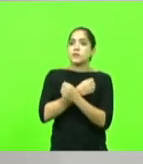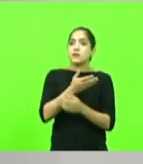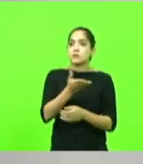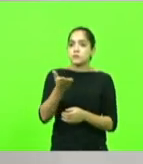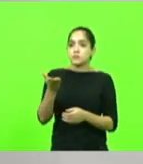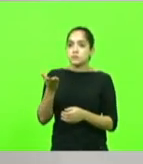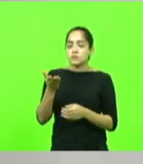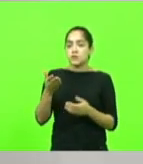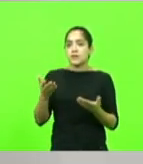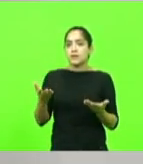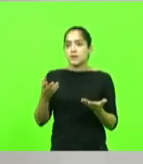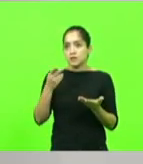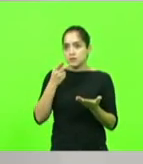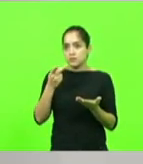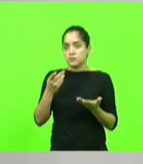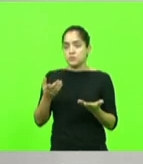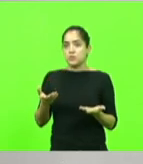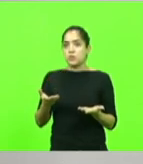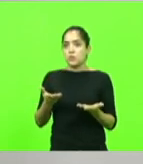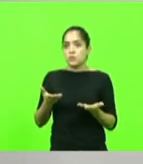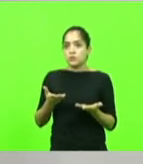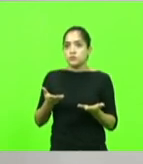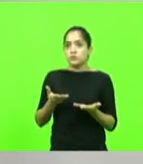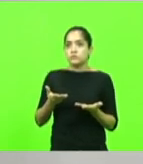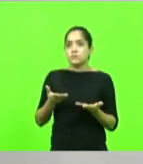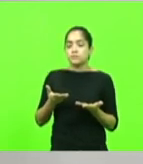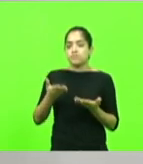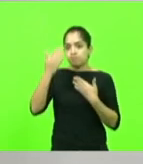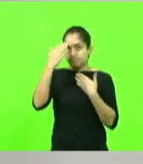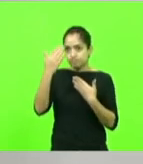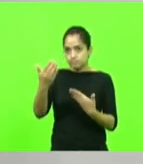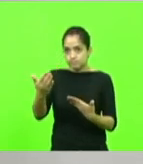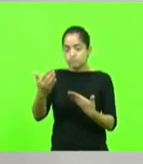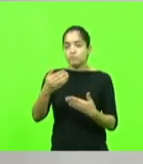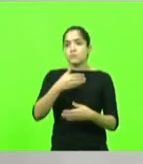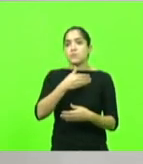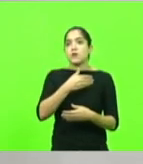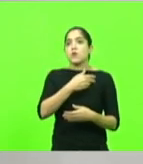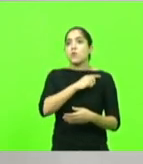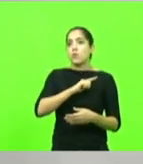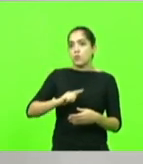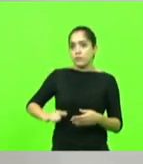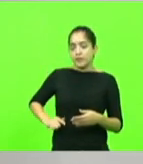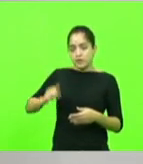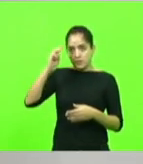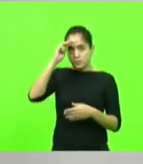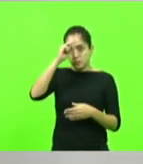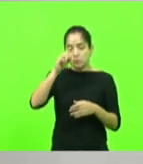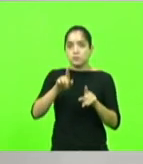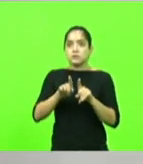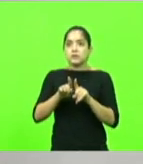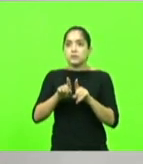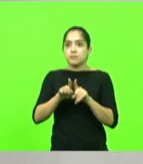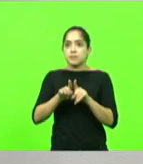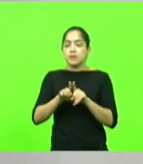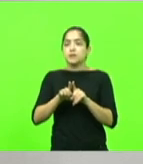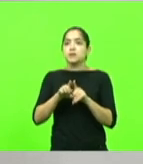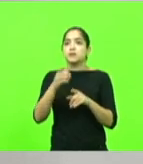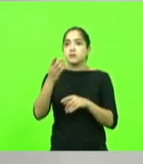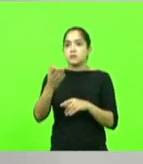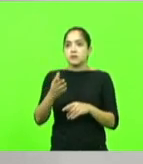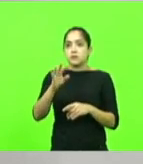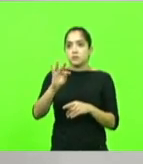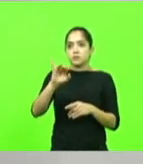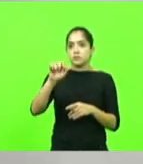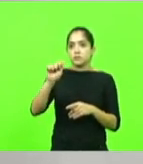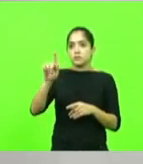dizer penhoradamente o agradecimento ao governador Carlos Moisés e ao Tiago Vieira, que foram